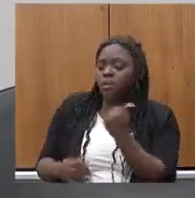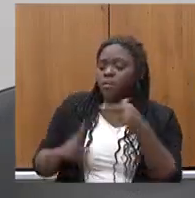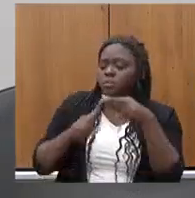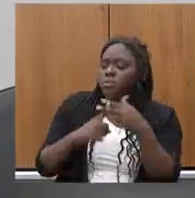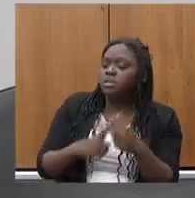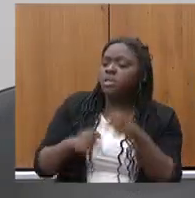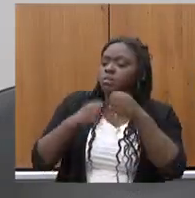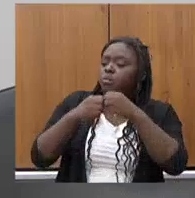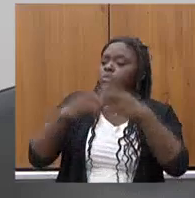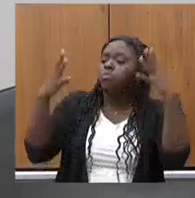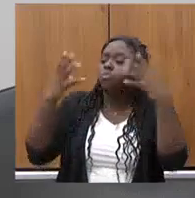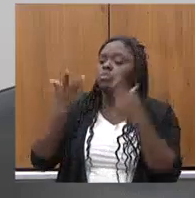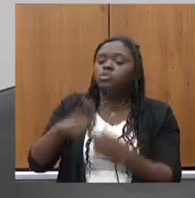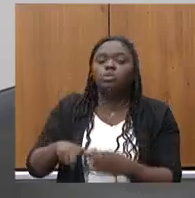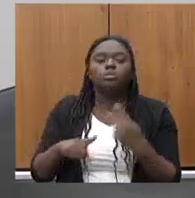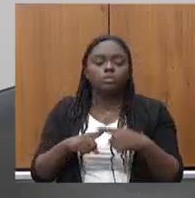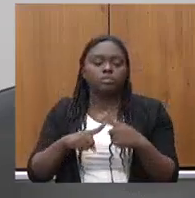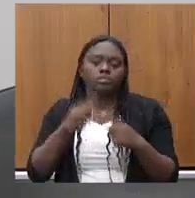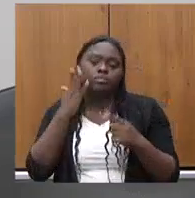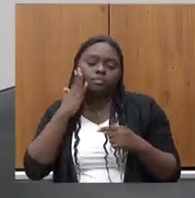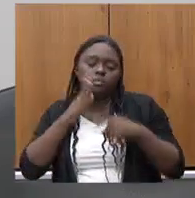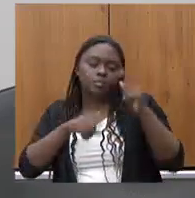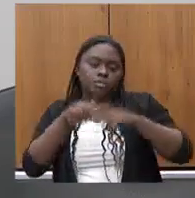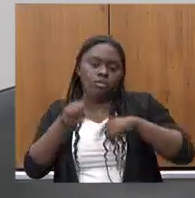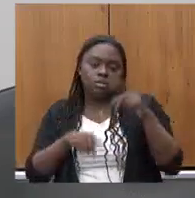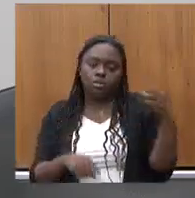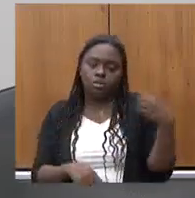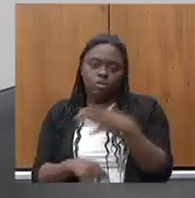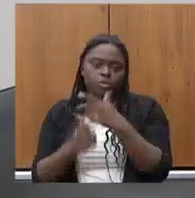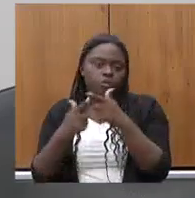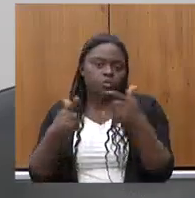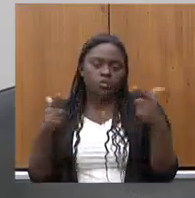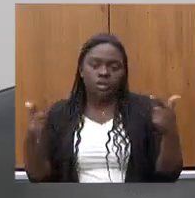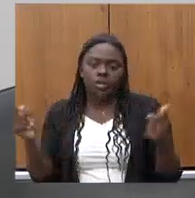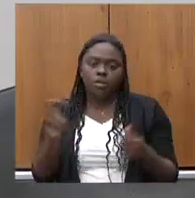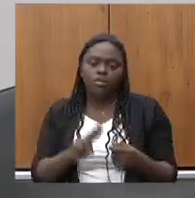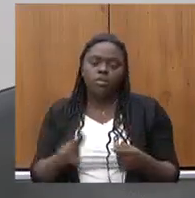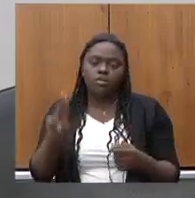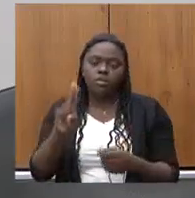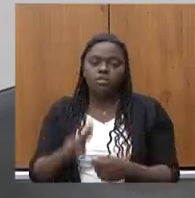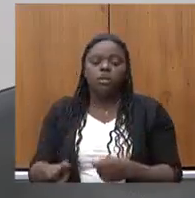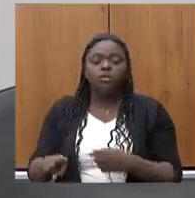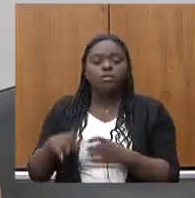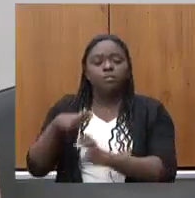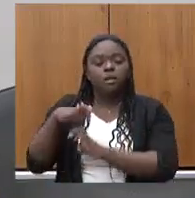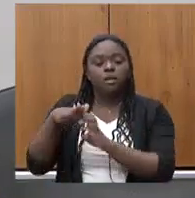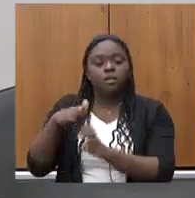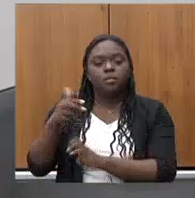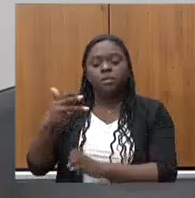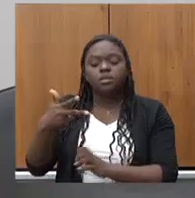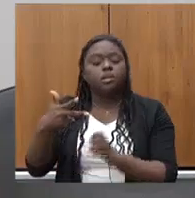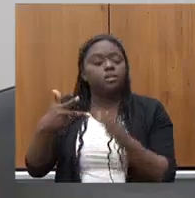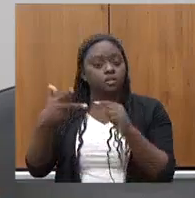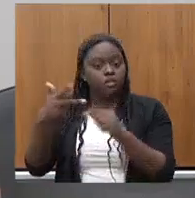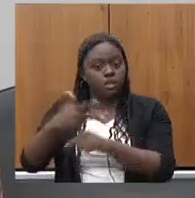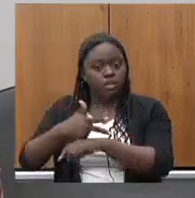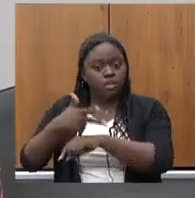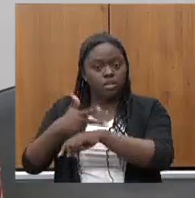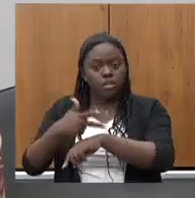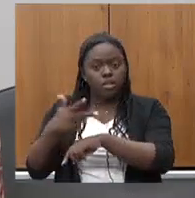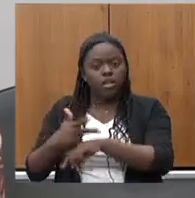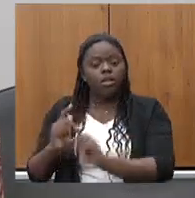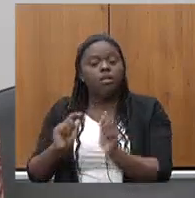nós sabemos que não tem material novo sendo utilizado pelas terceirizadas para fazer manutenção na